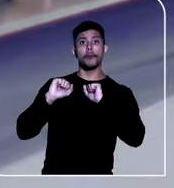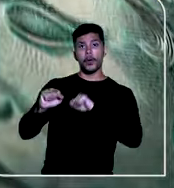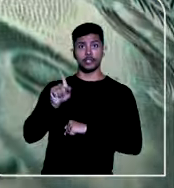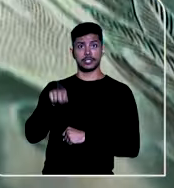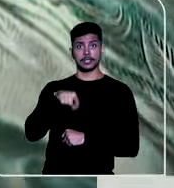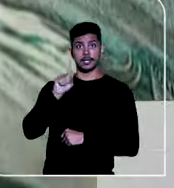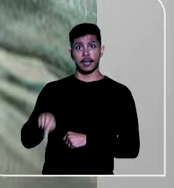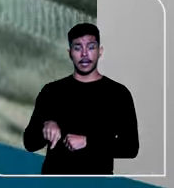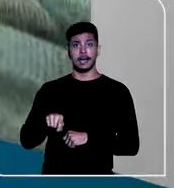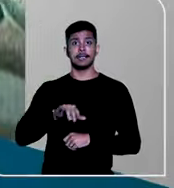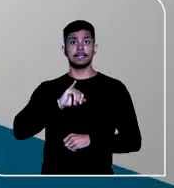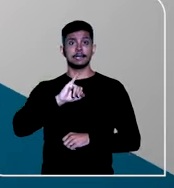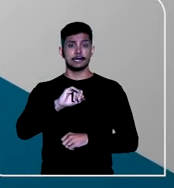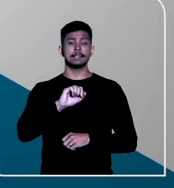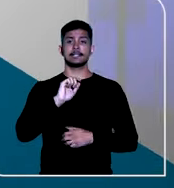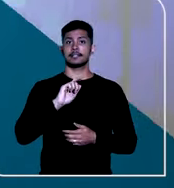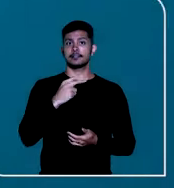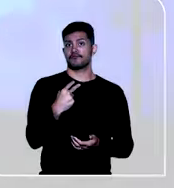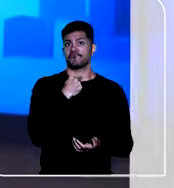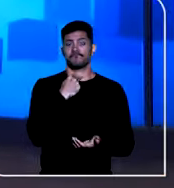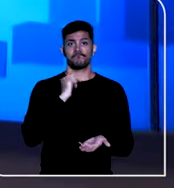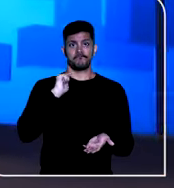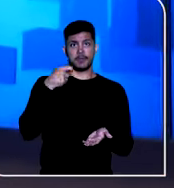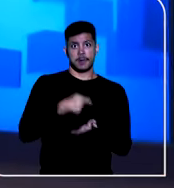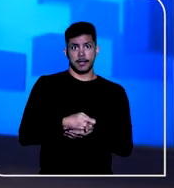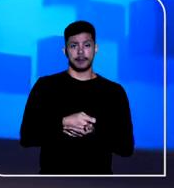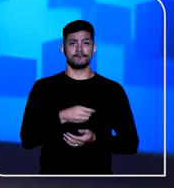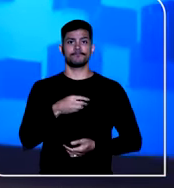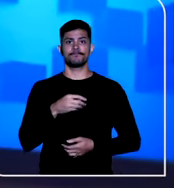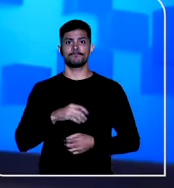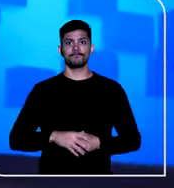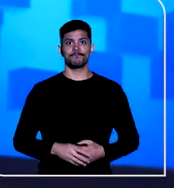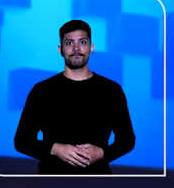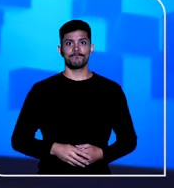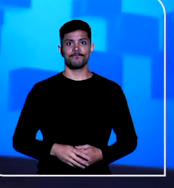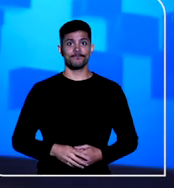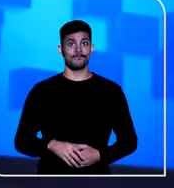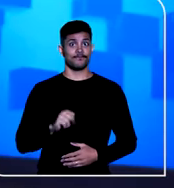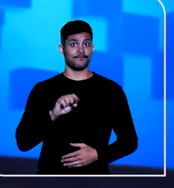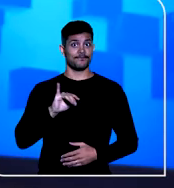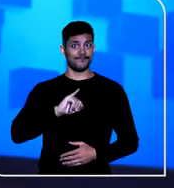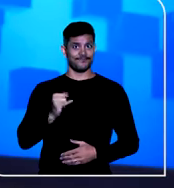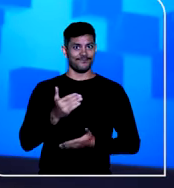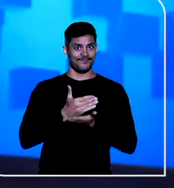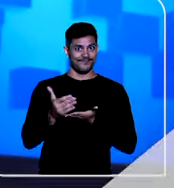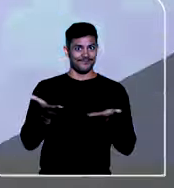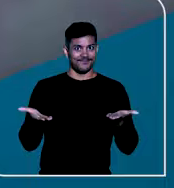levar devedor a pagar pensão. O STJ Notícias começa agora.